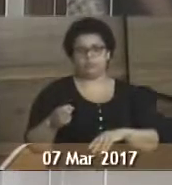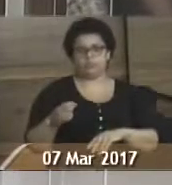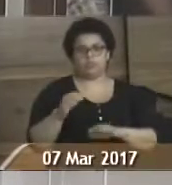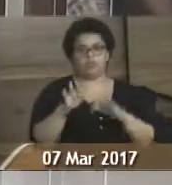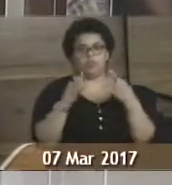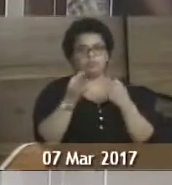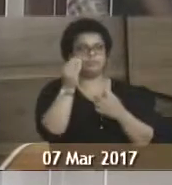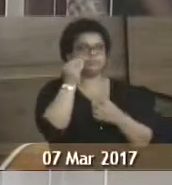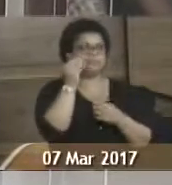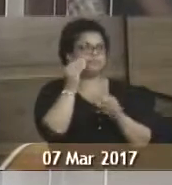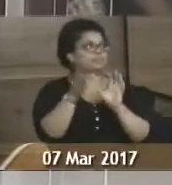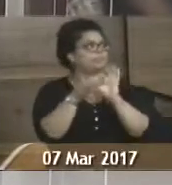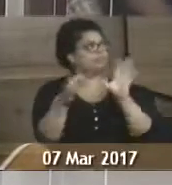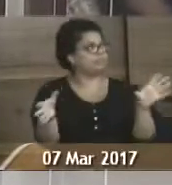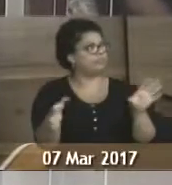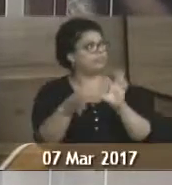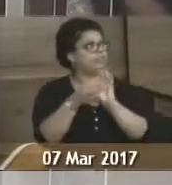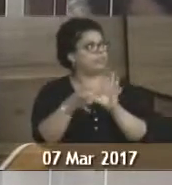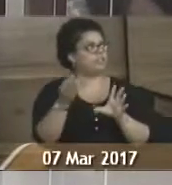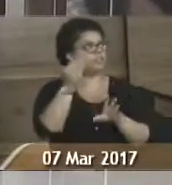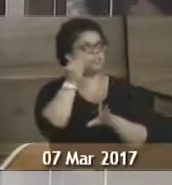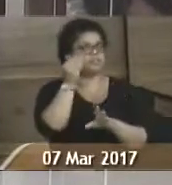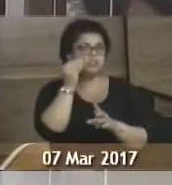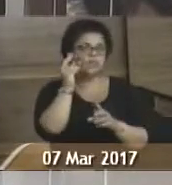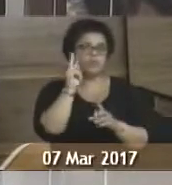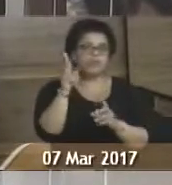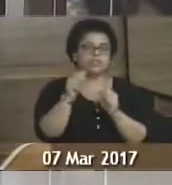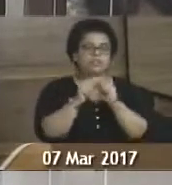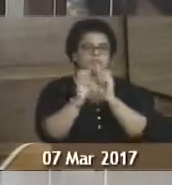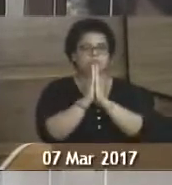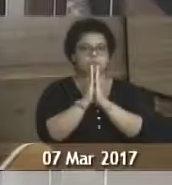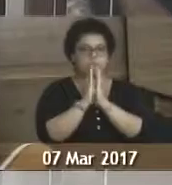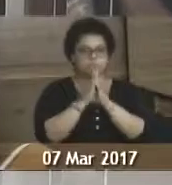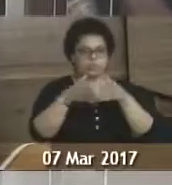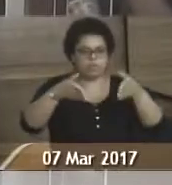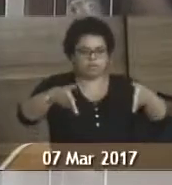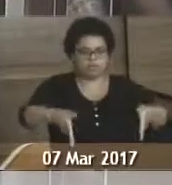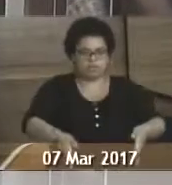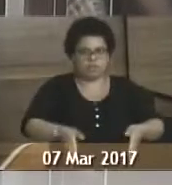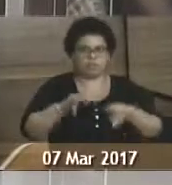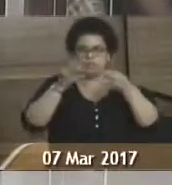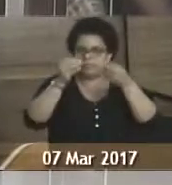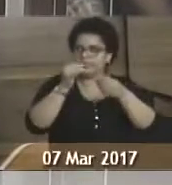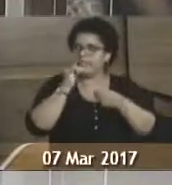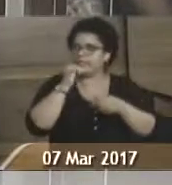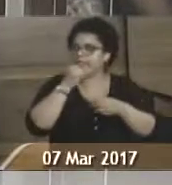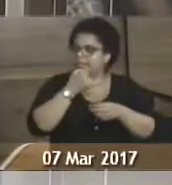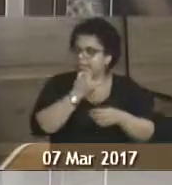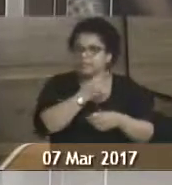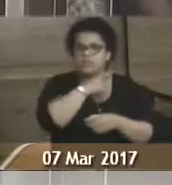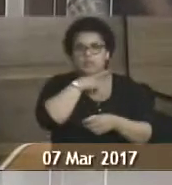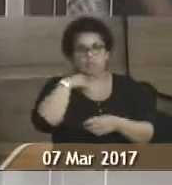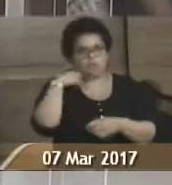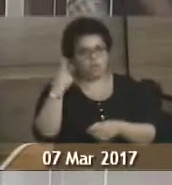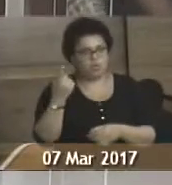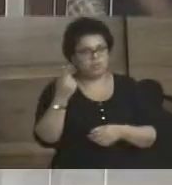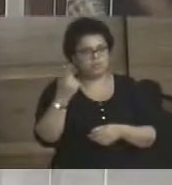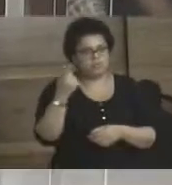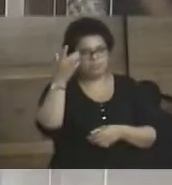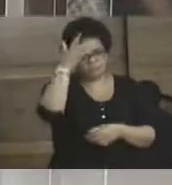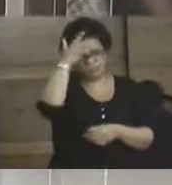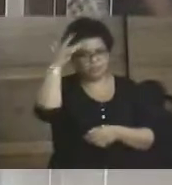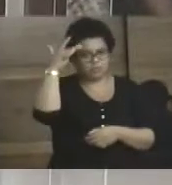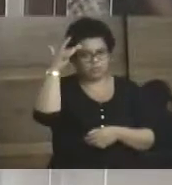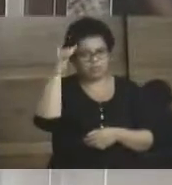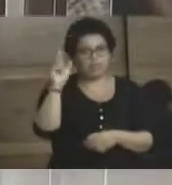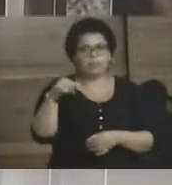tentando liberar o corpo para poder fazer, para velar toda aquela tristeza da perda do ente querido, aí o